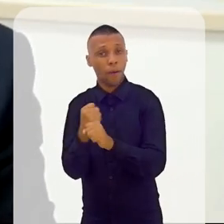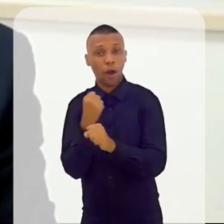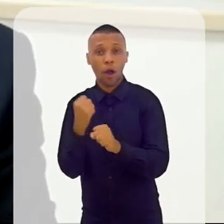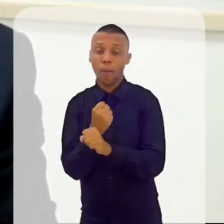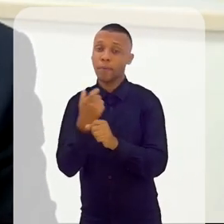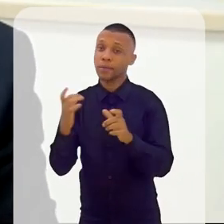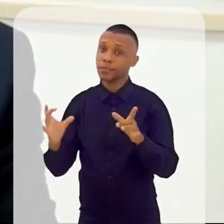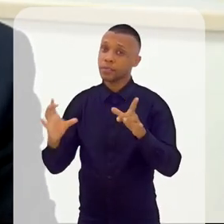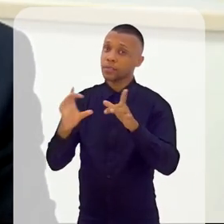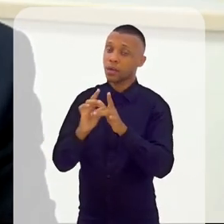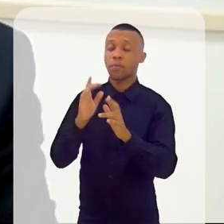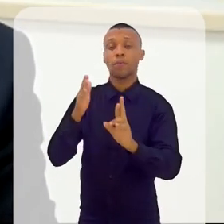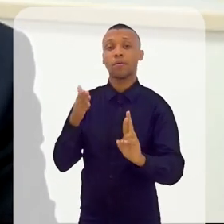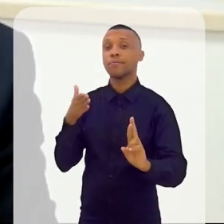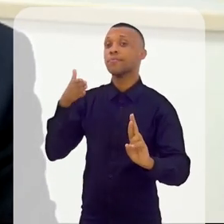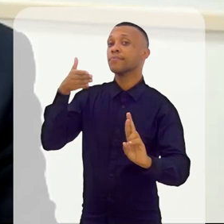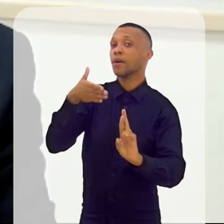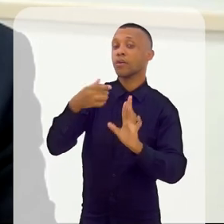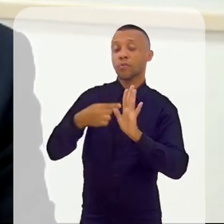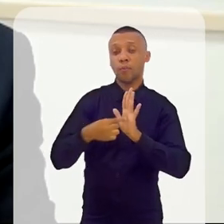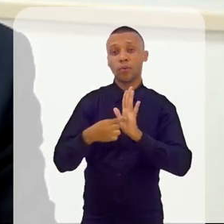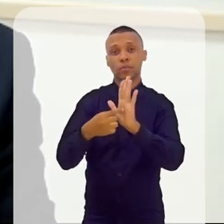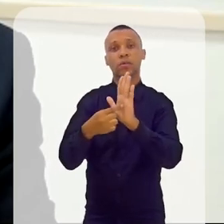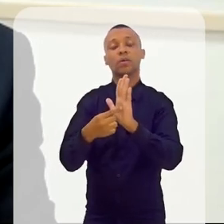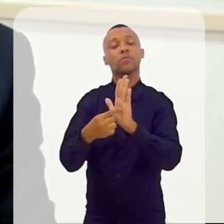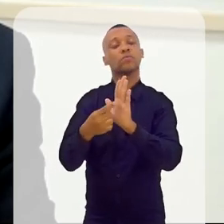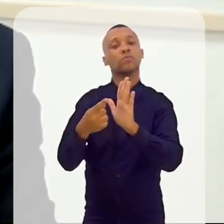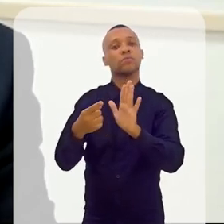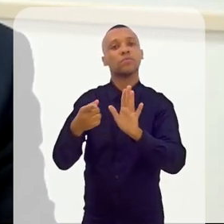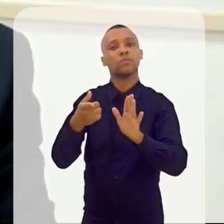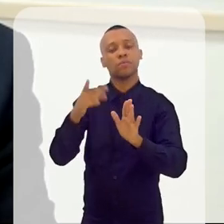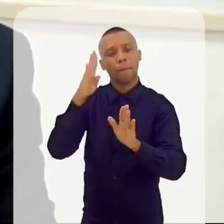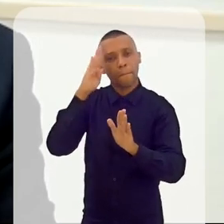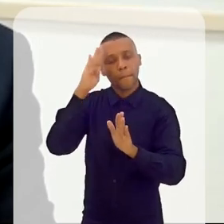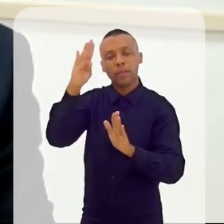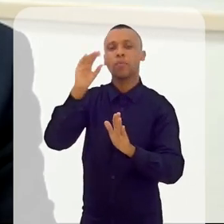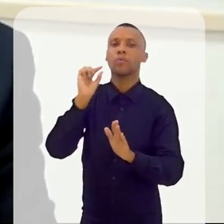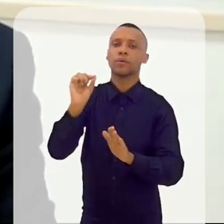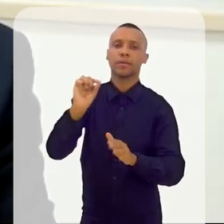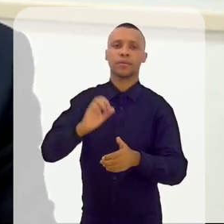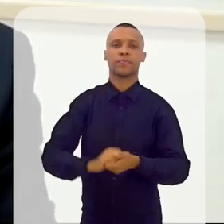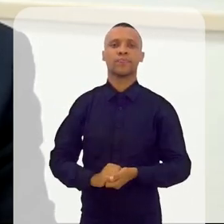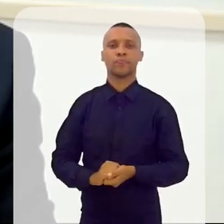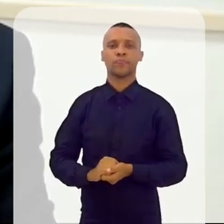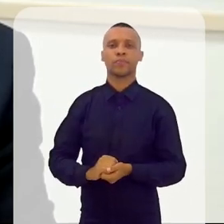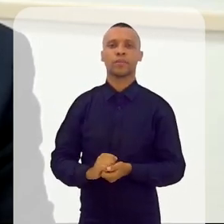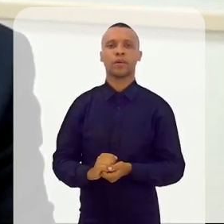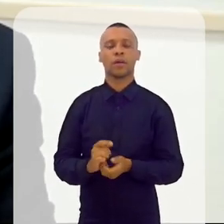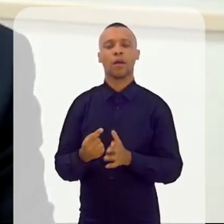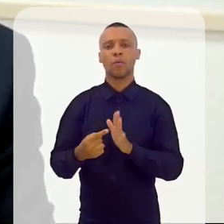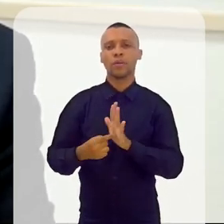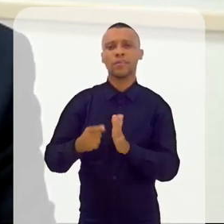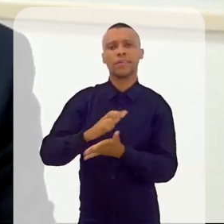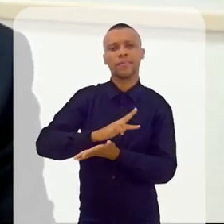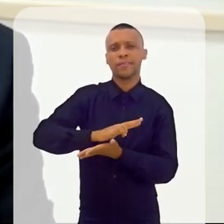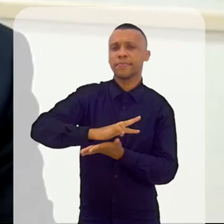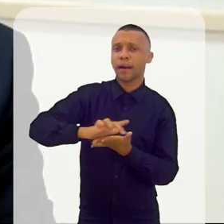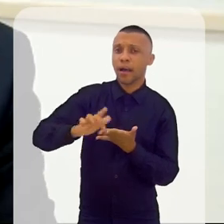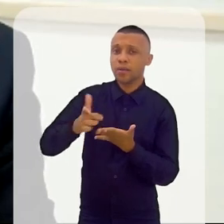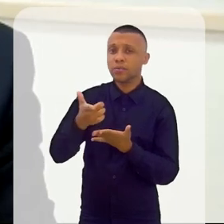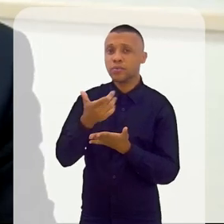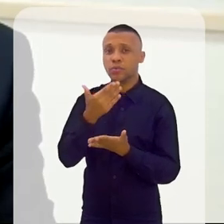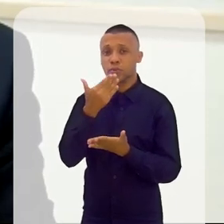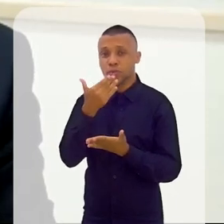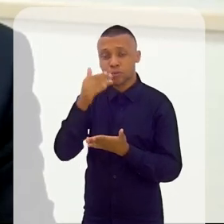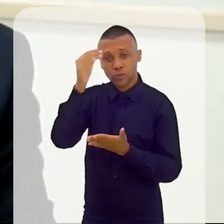referência e uma aproximação, mostrando, antes de mais nada, se analisa que, com várias ciências,